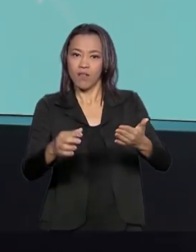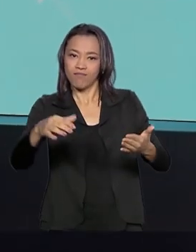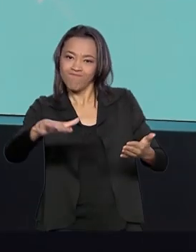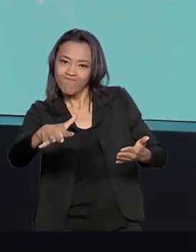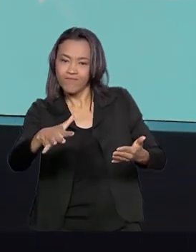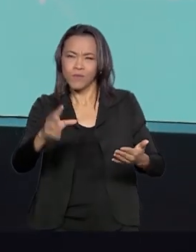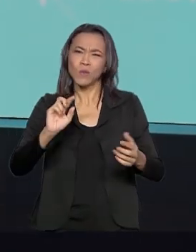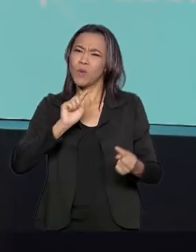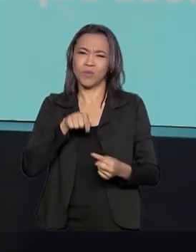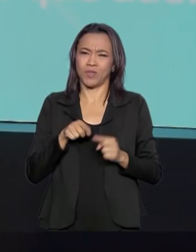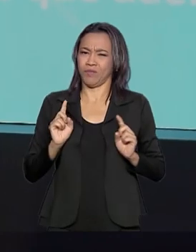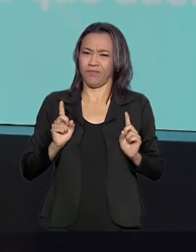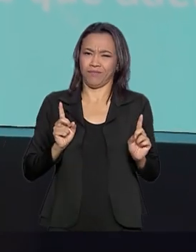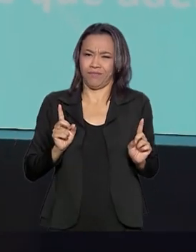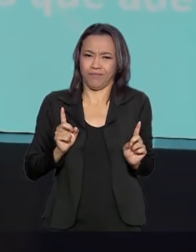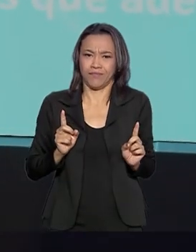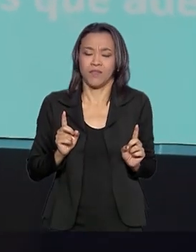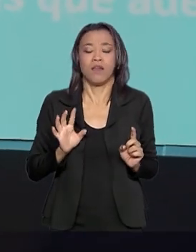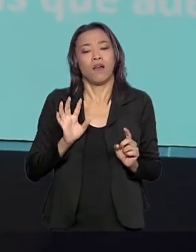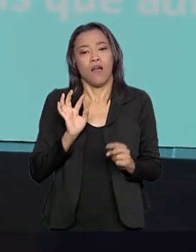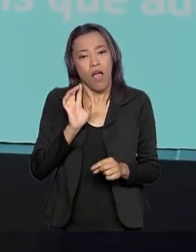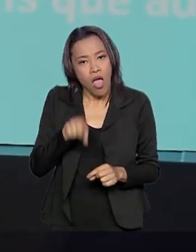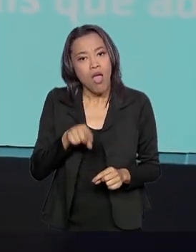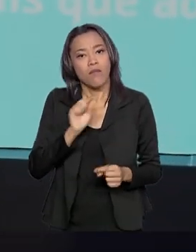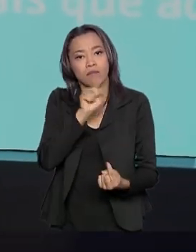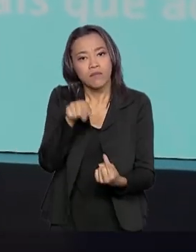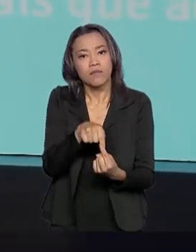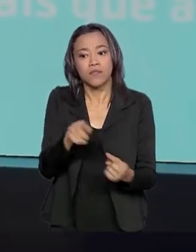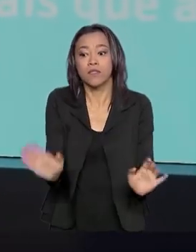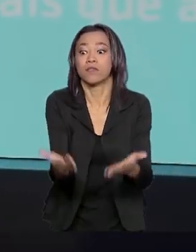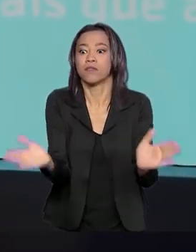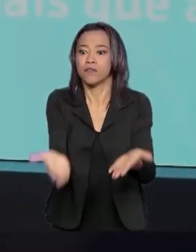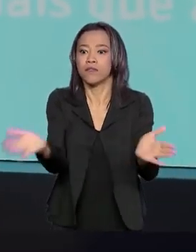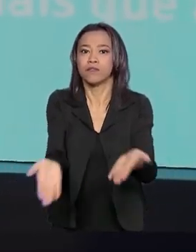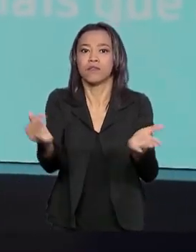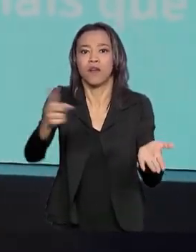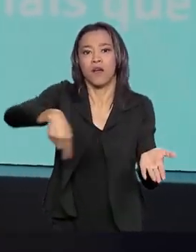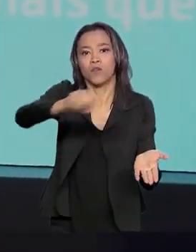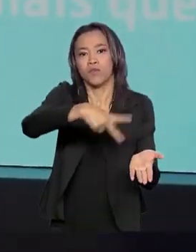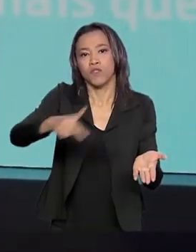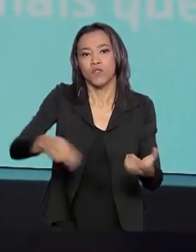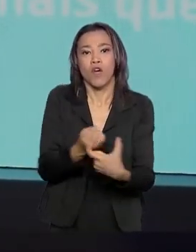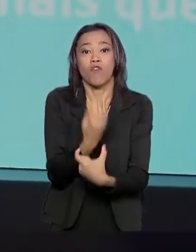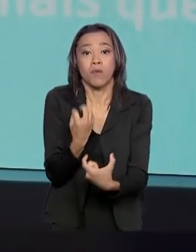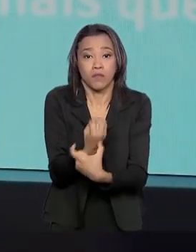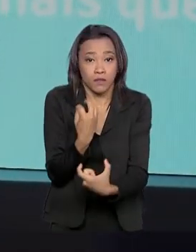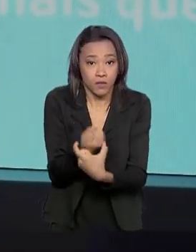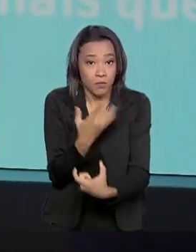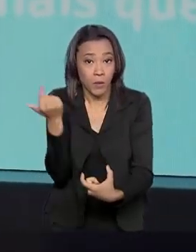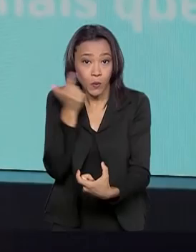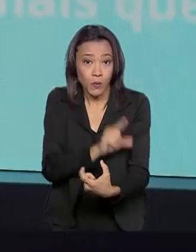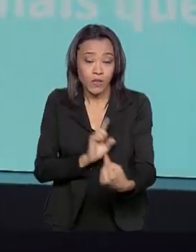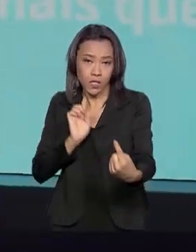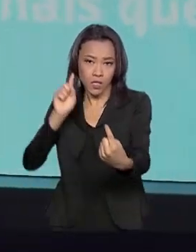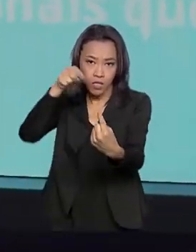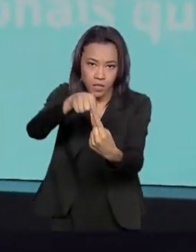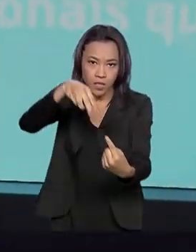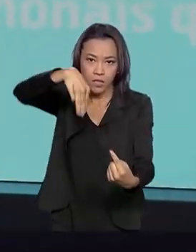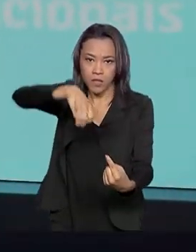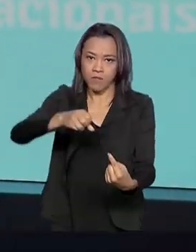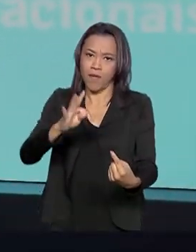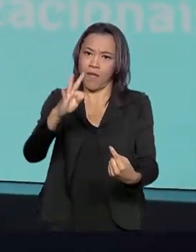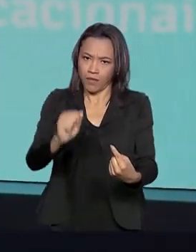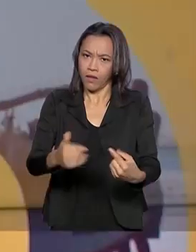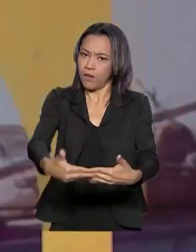propósito, e sim incentivar os professores alfabetizadores a atingirem metas que serão previamente